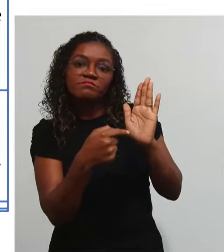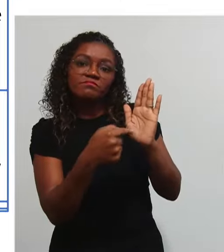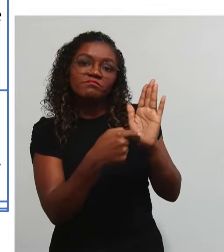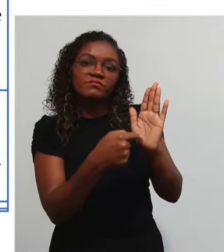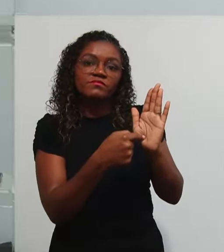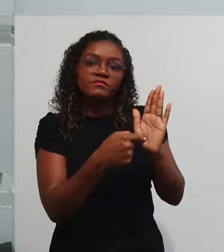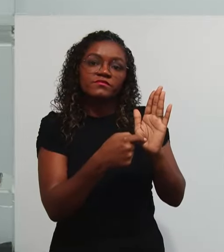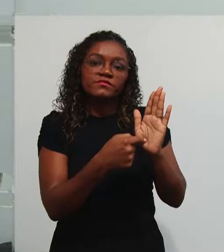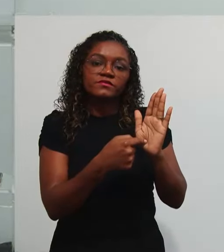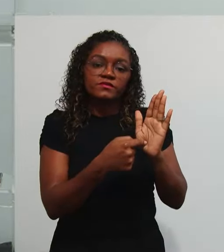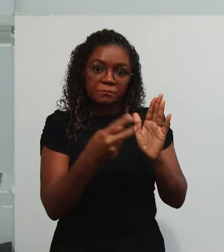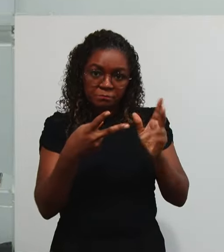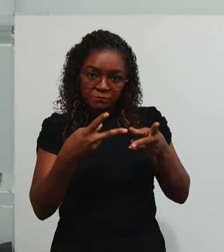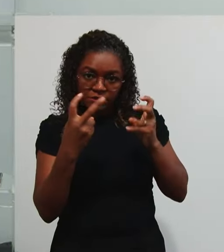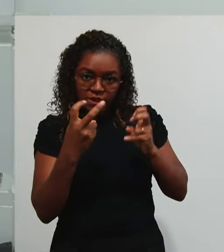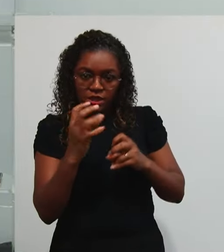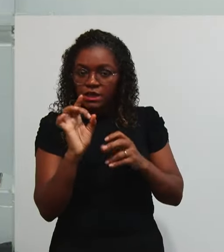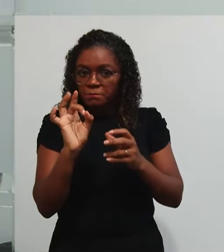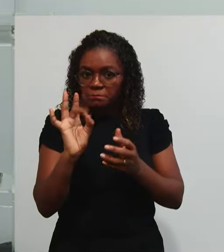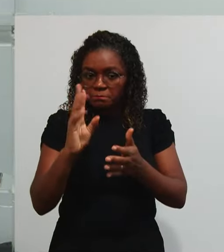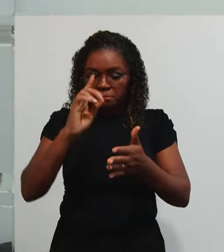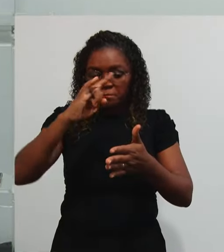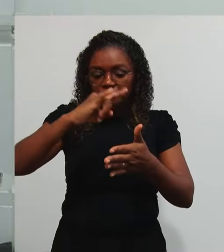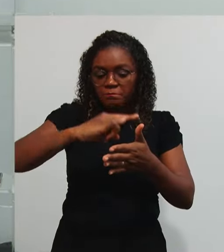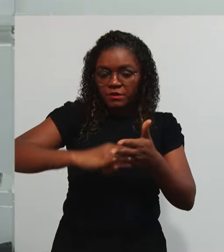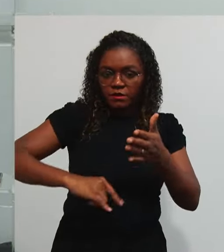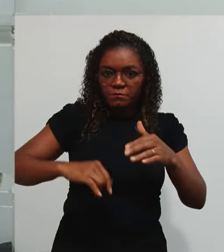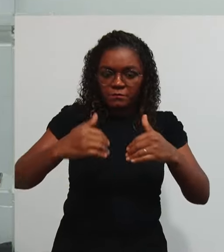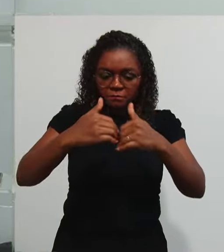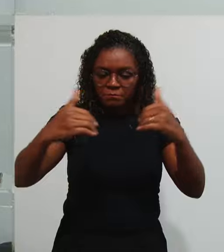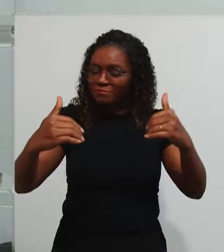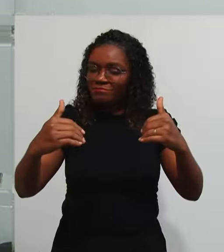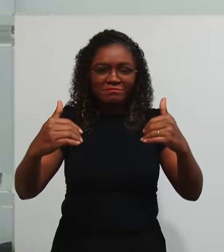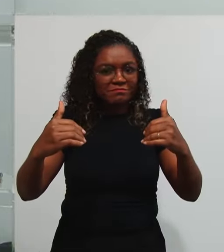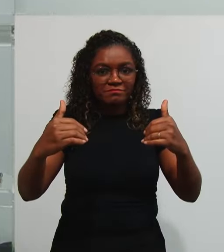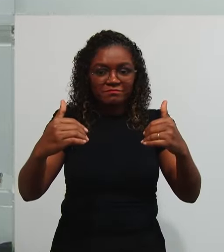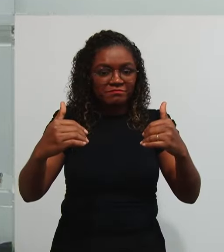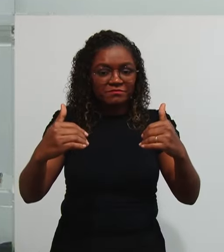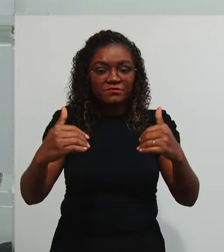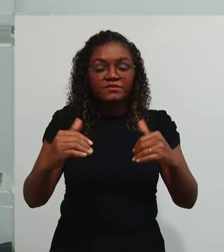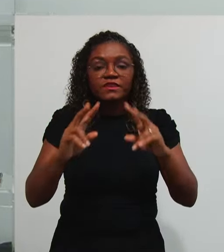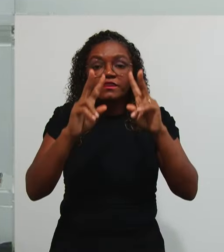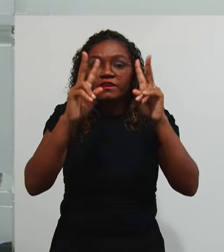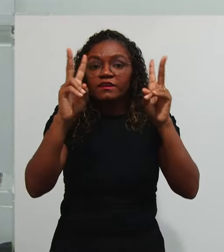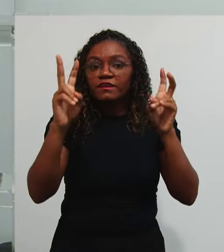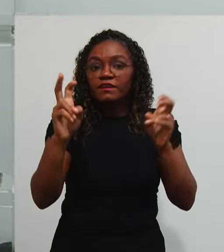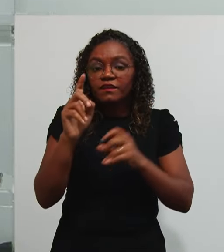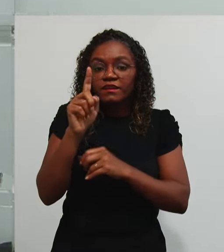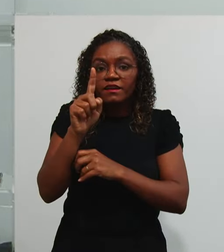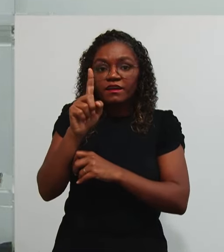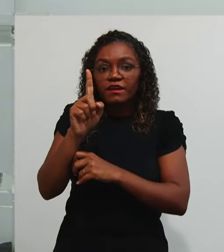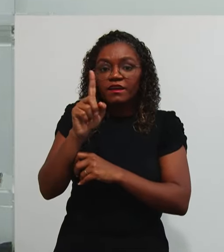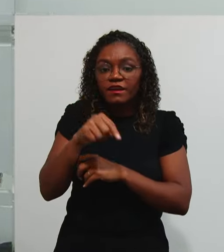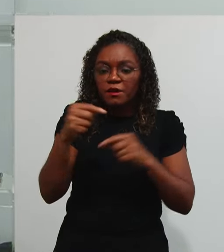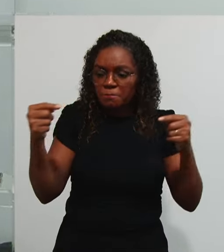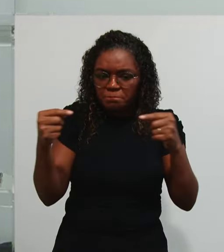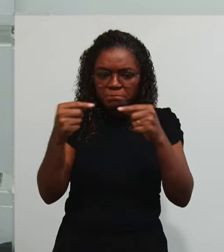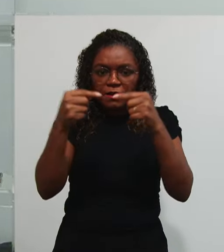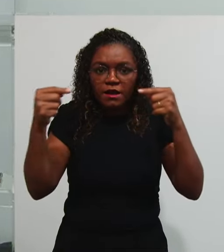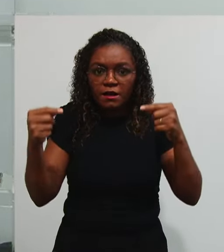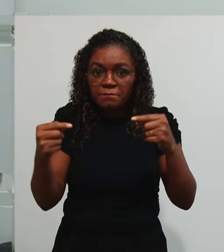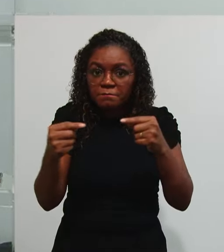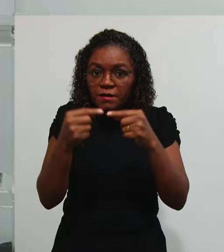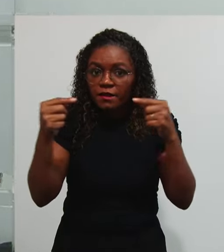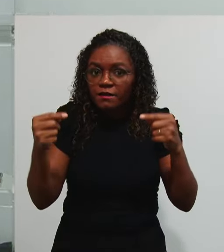Falando De escriturações Separadas Eu estou Falando Da compatibilização De